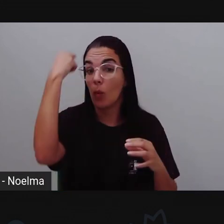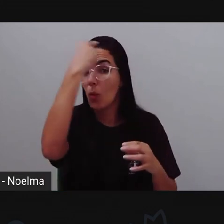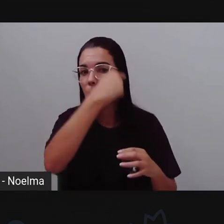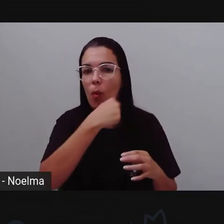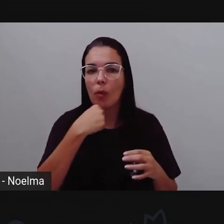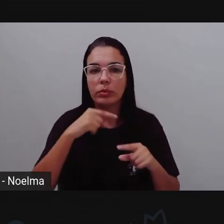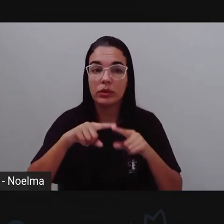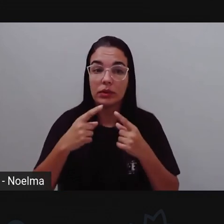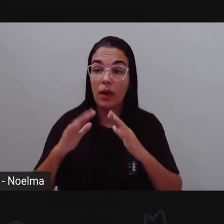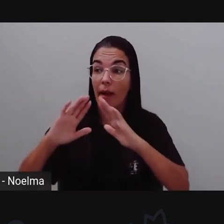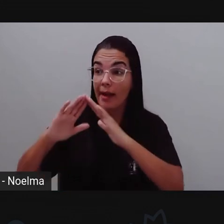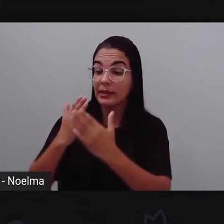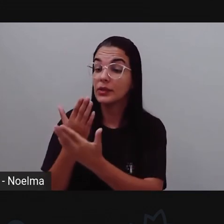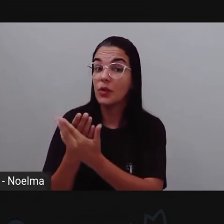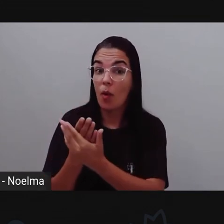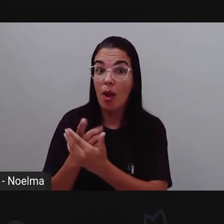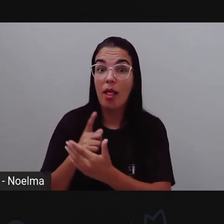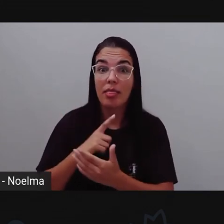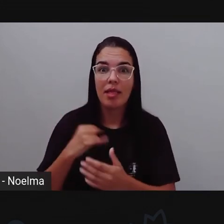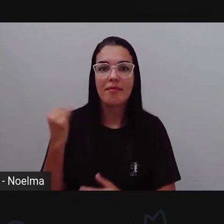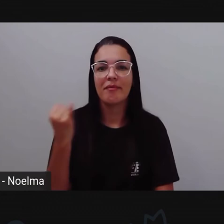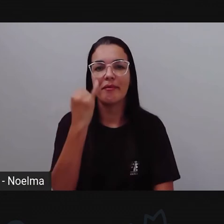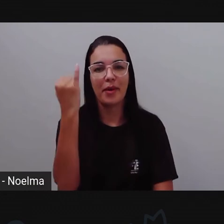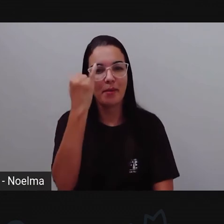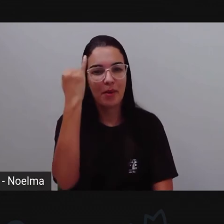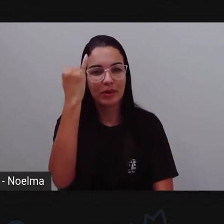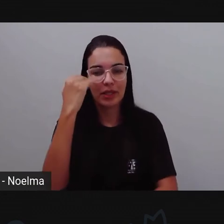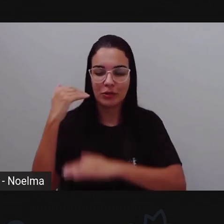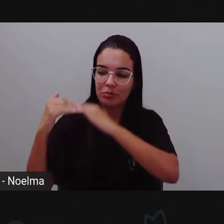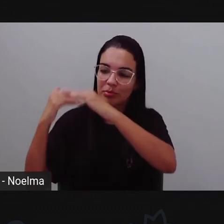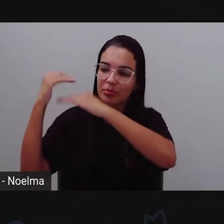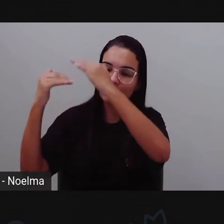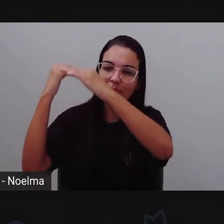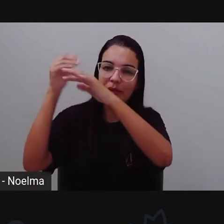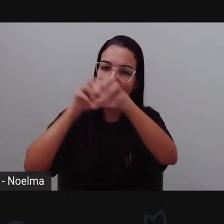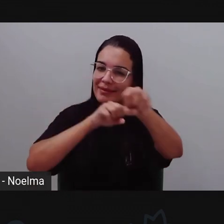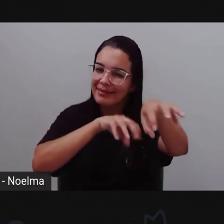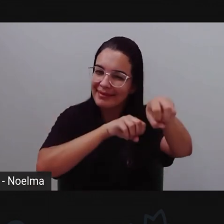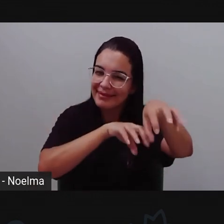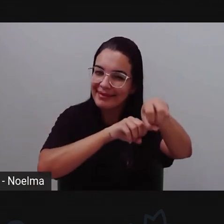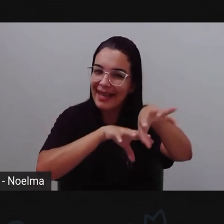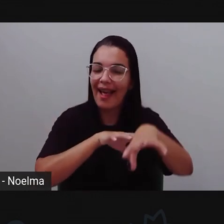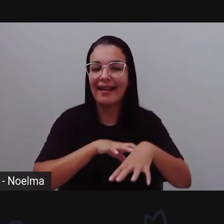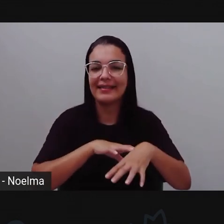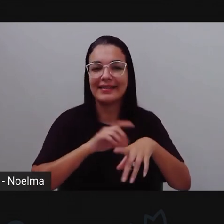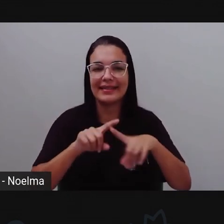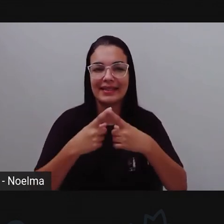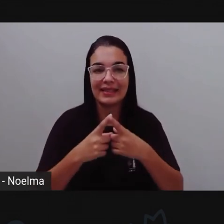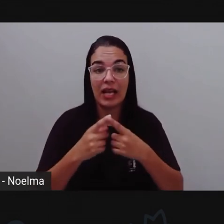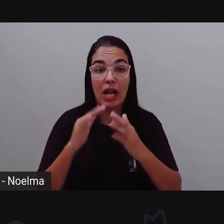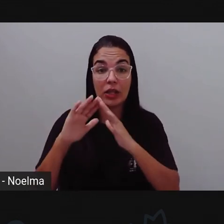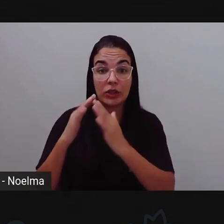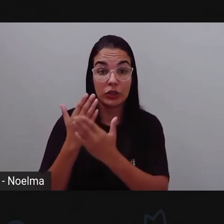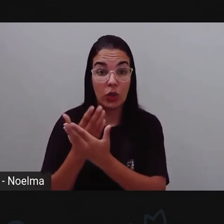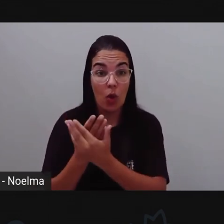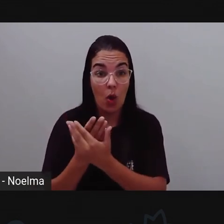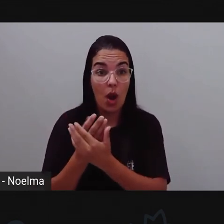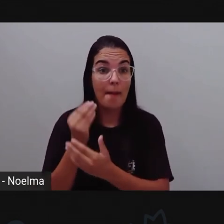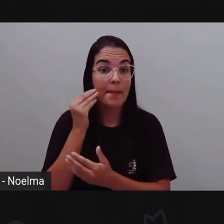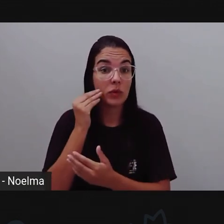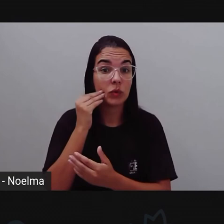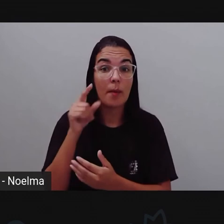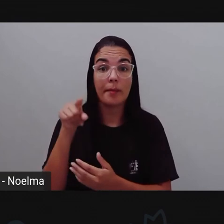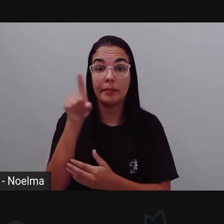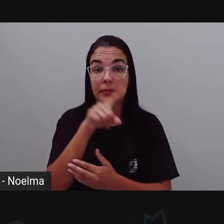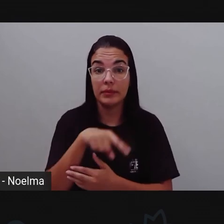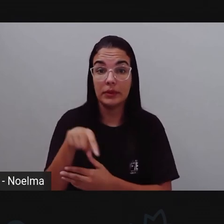escola... Olha o papel, a importância da escola nesse processo, né? Então, a escola primeiro mostrou para essas crianças e